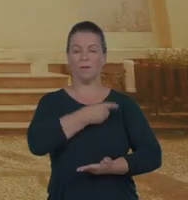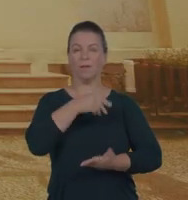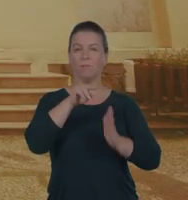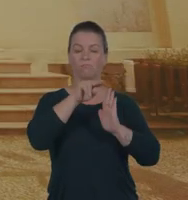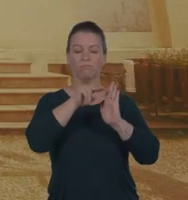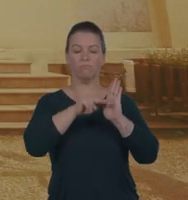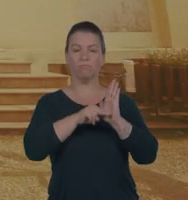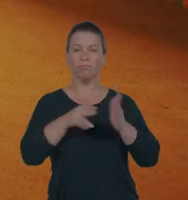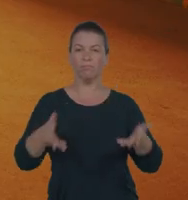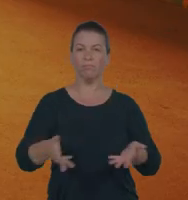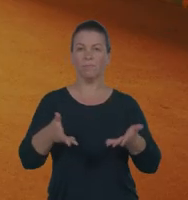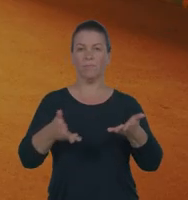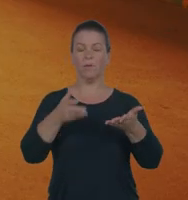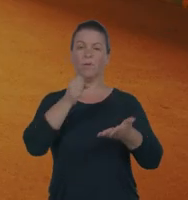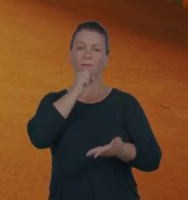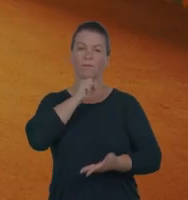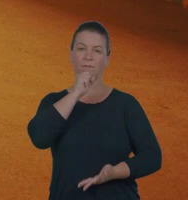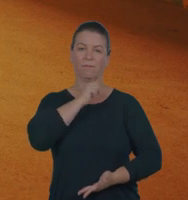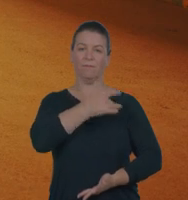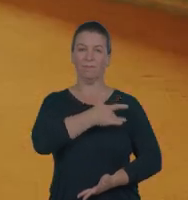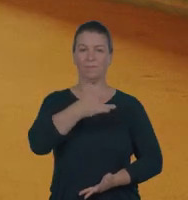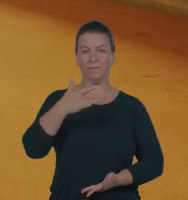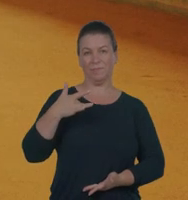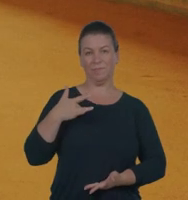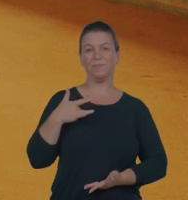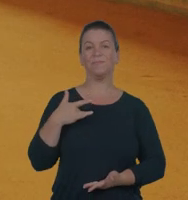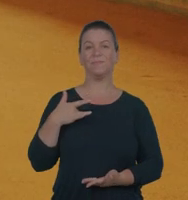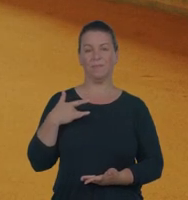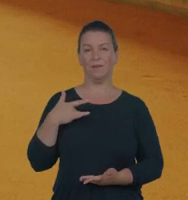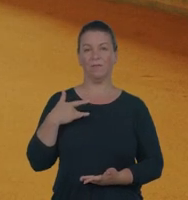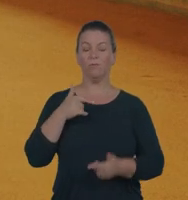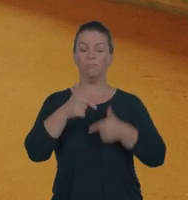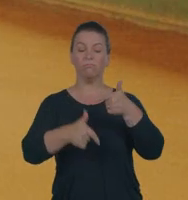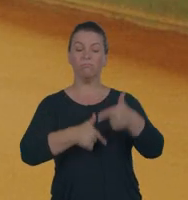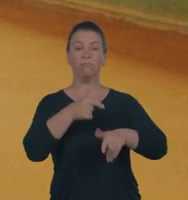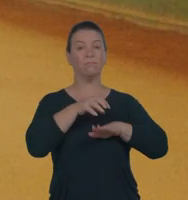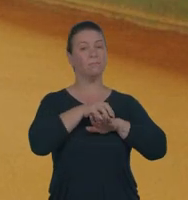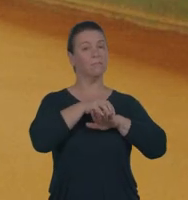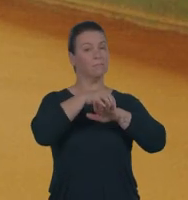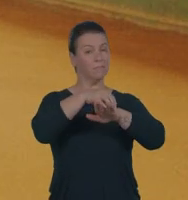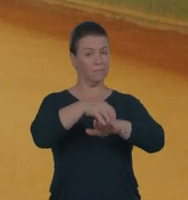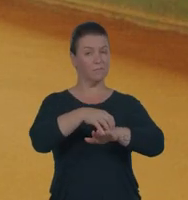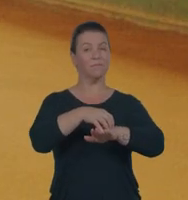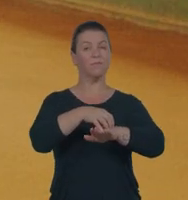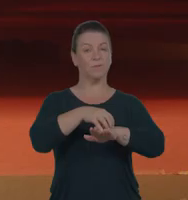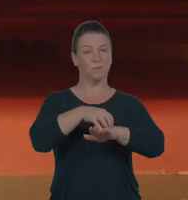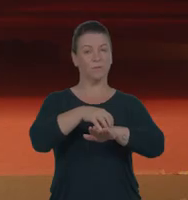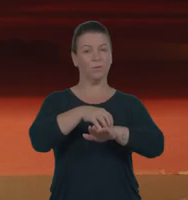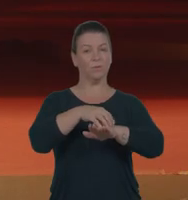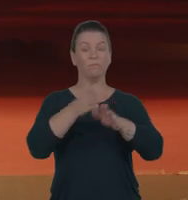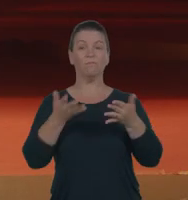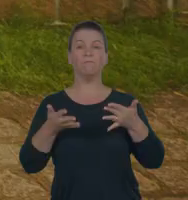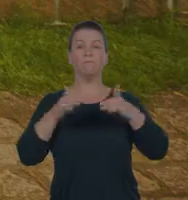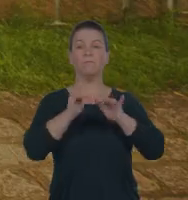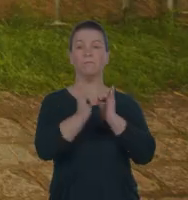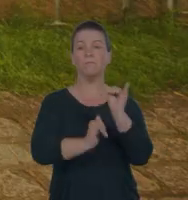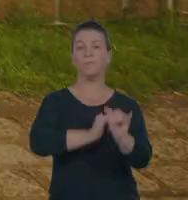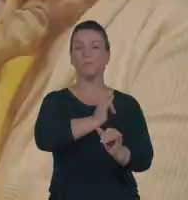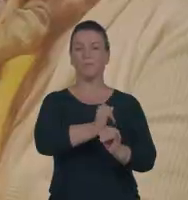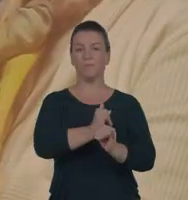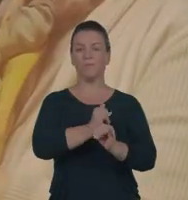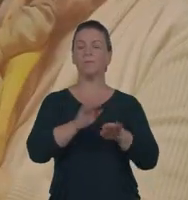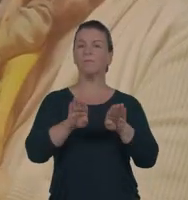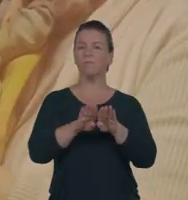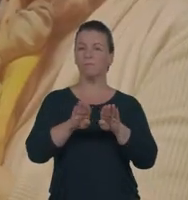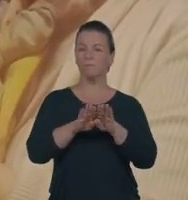a ter acesso a mais qualidade de vida através de programas e projetos que promovem um envelhecimento ativo e saudável. Atividades turísticas,